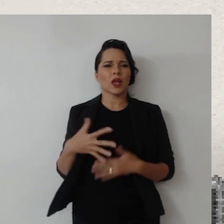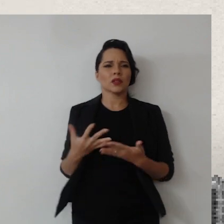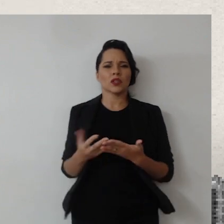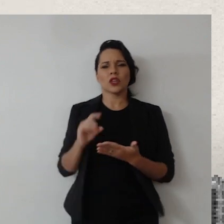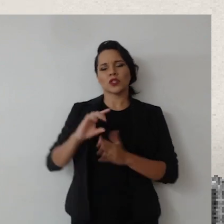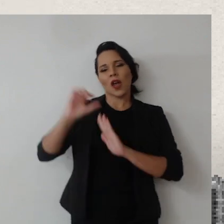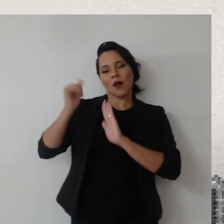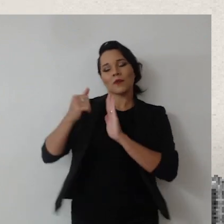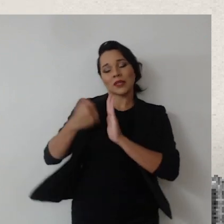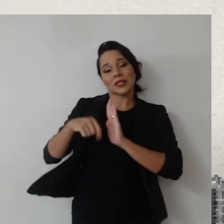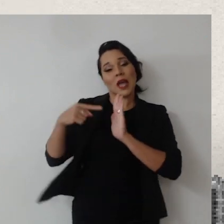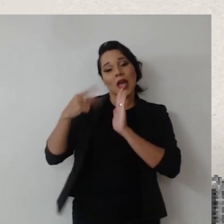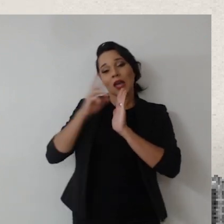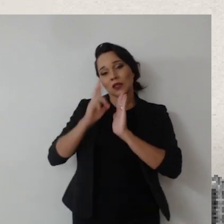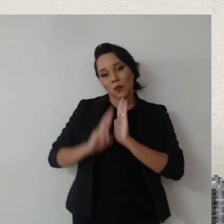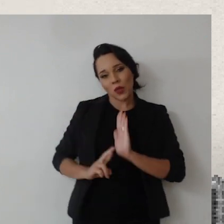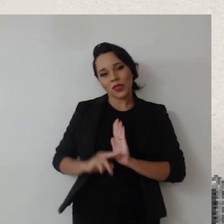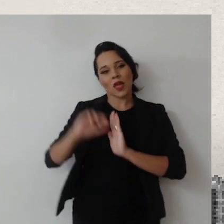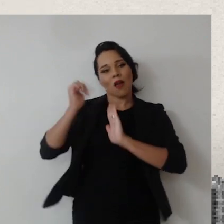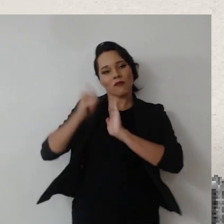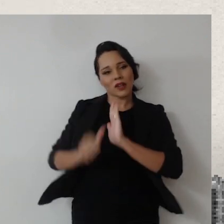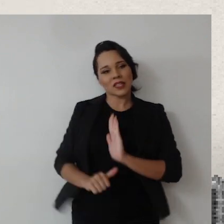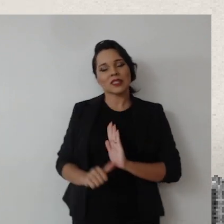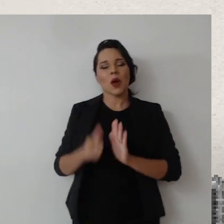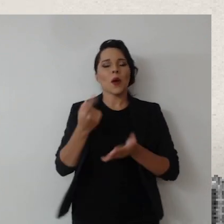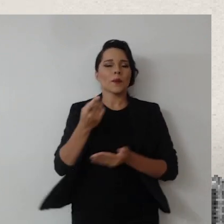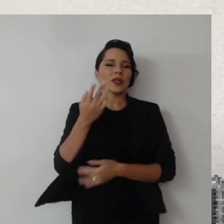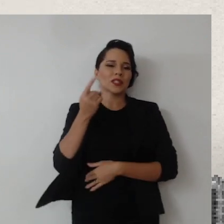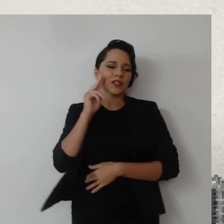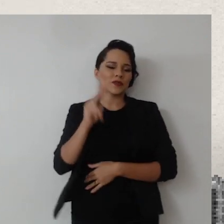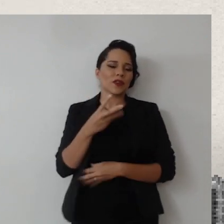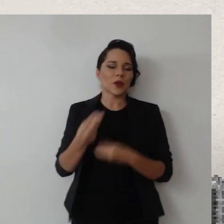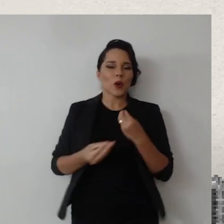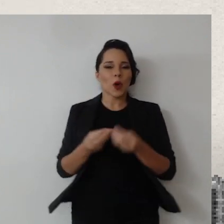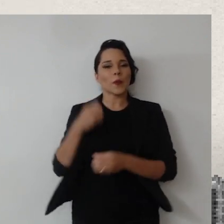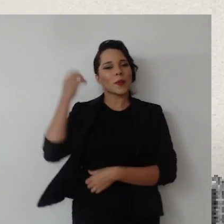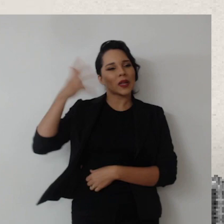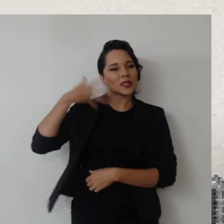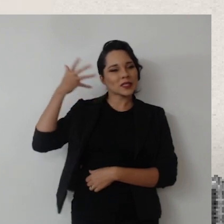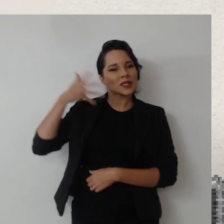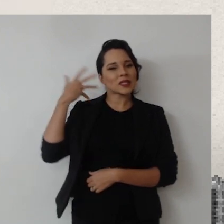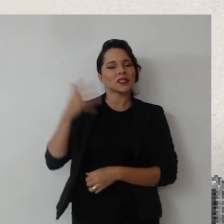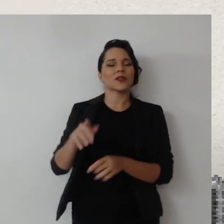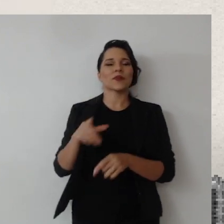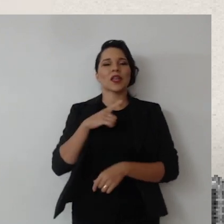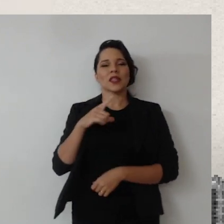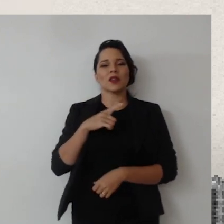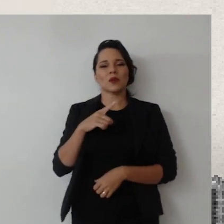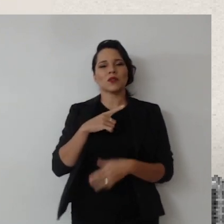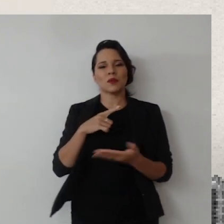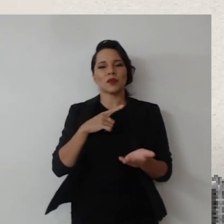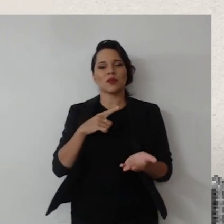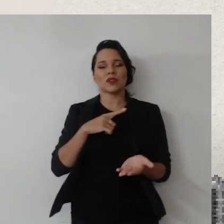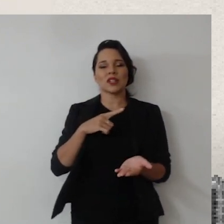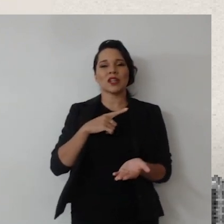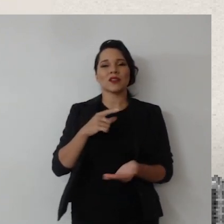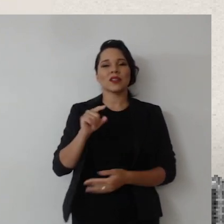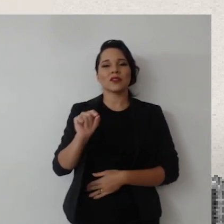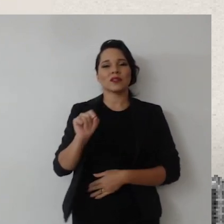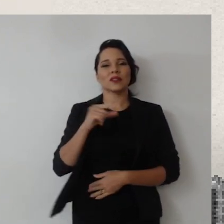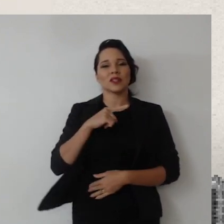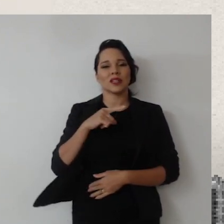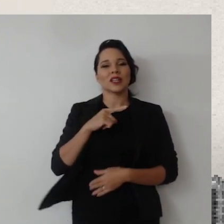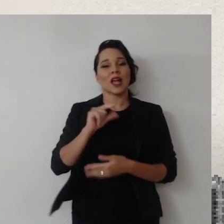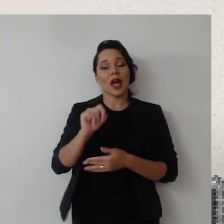responder à avaliação de reação, que é um instrumento muito importante para a gente passar o feedback para palestrante, a gente melhorar os nossos serviços.